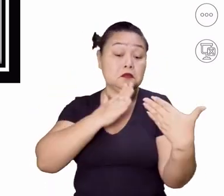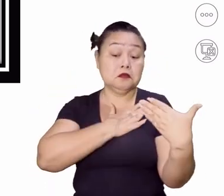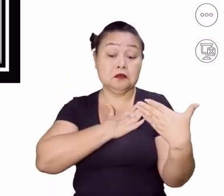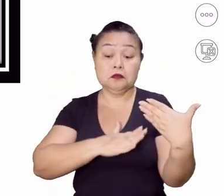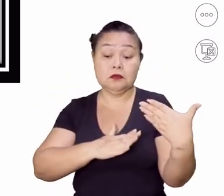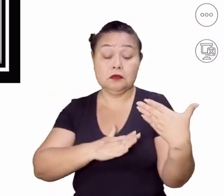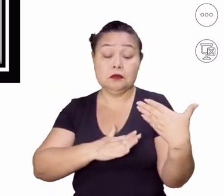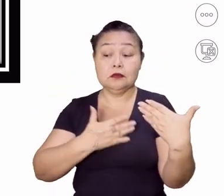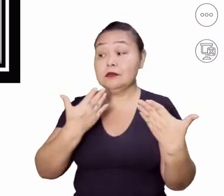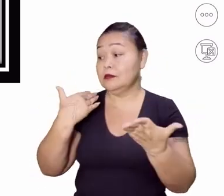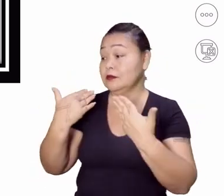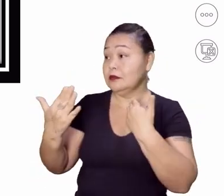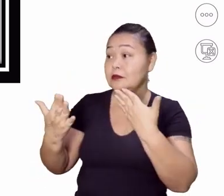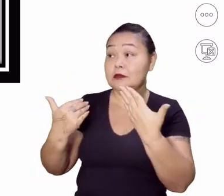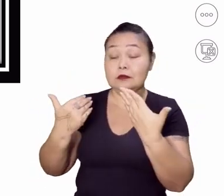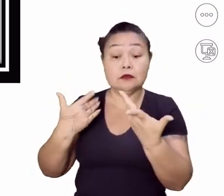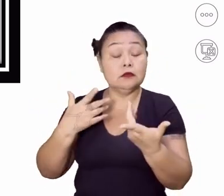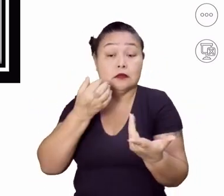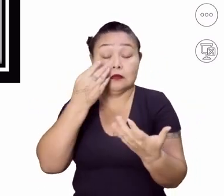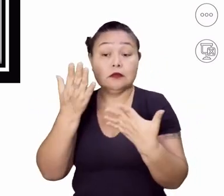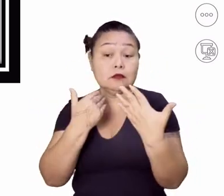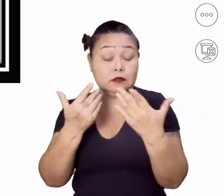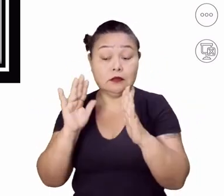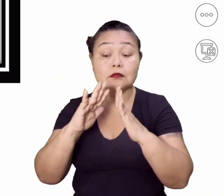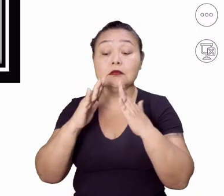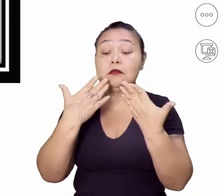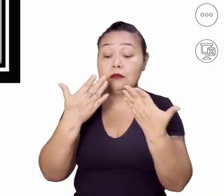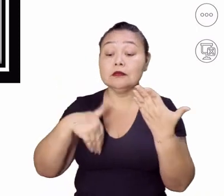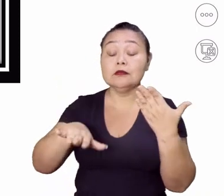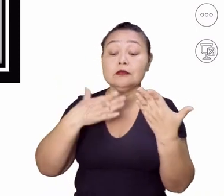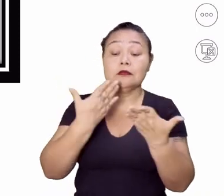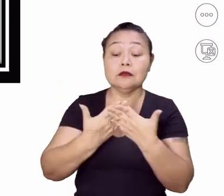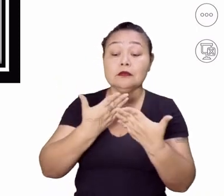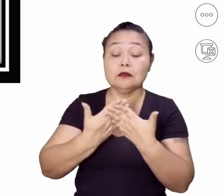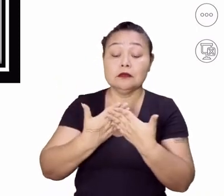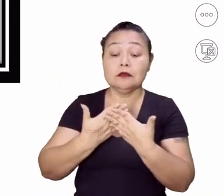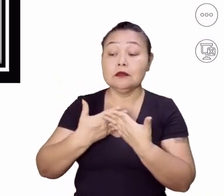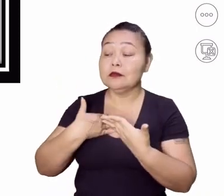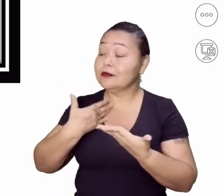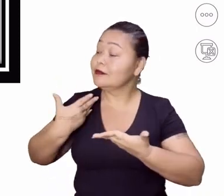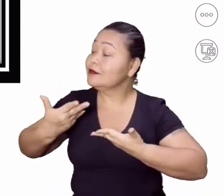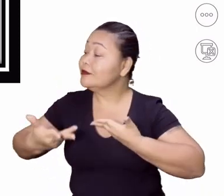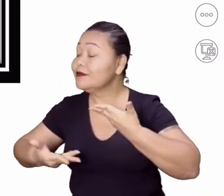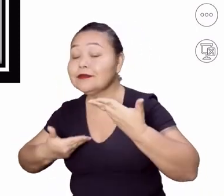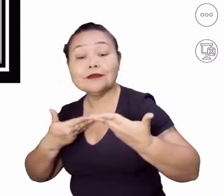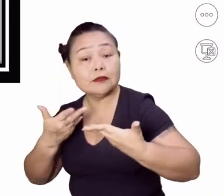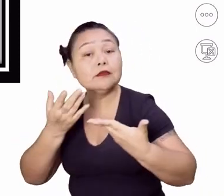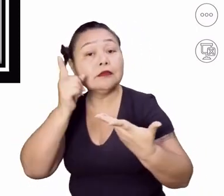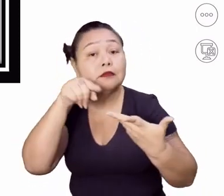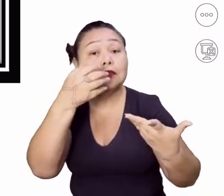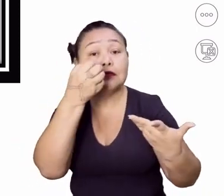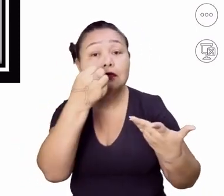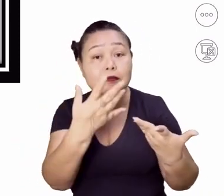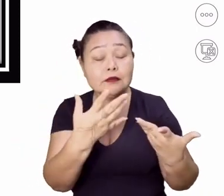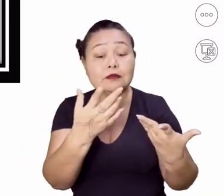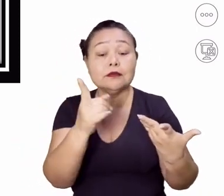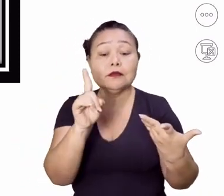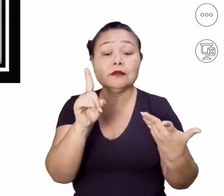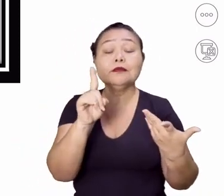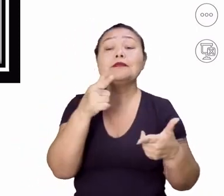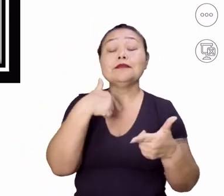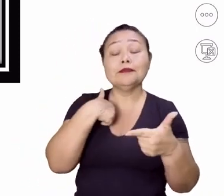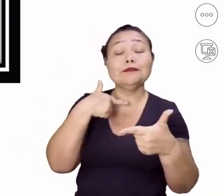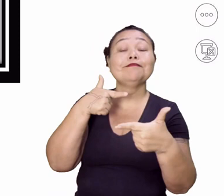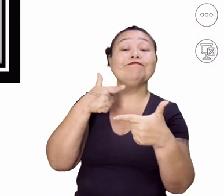gosta de conversar. Não é que é bom conversar na aula, mas o espírito da conversa, do diálogo é bom. Então, ela vai ter